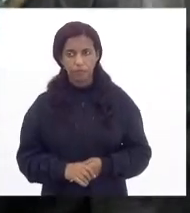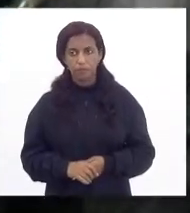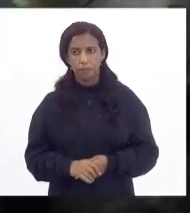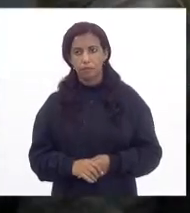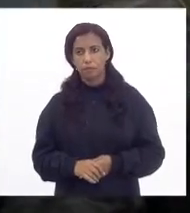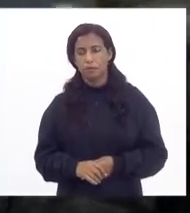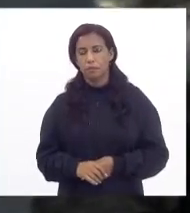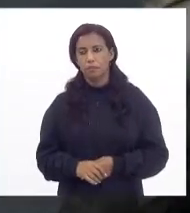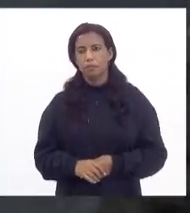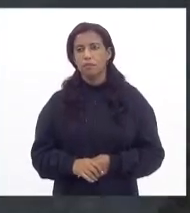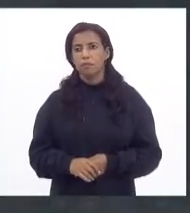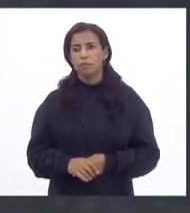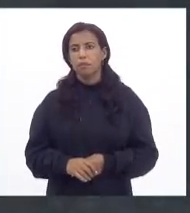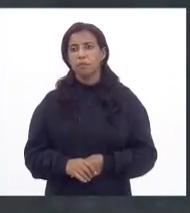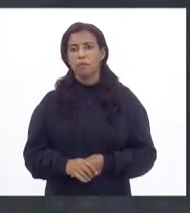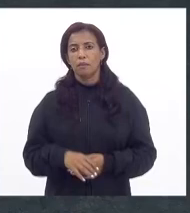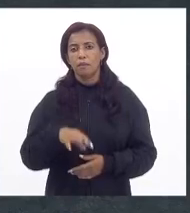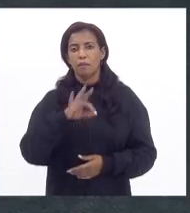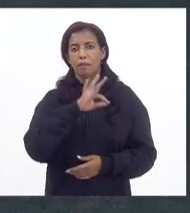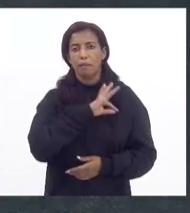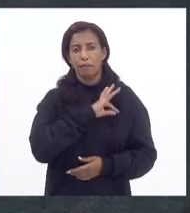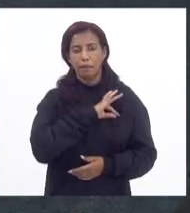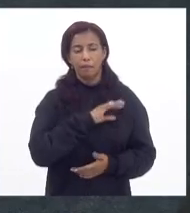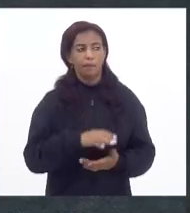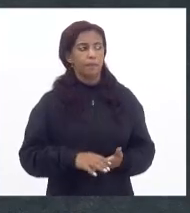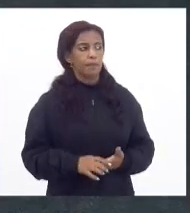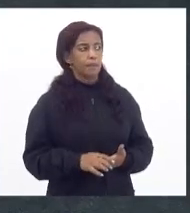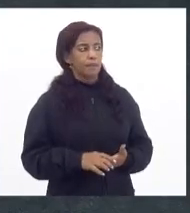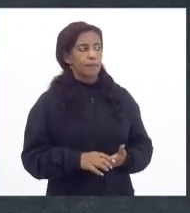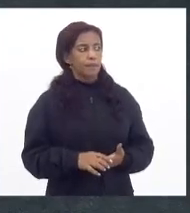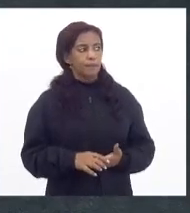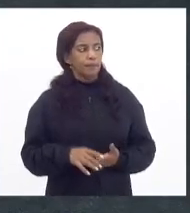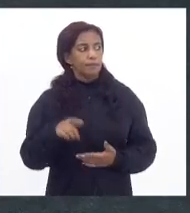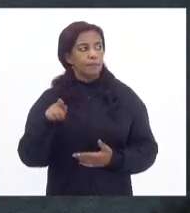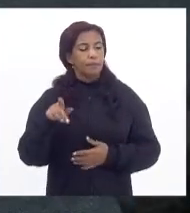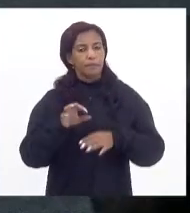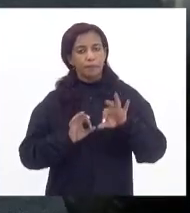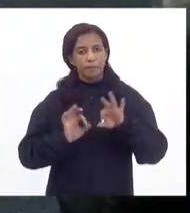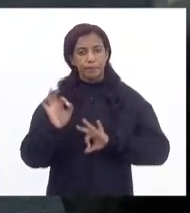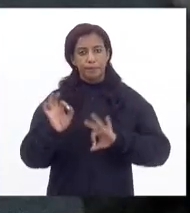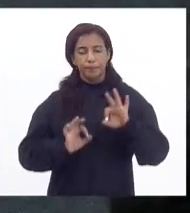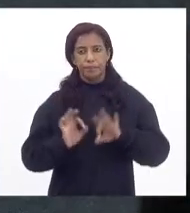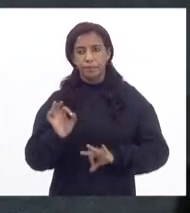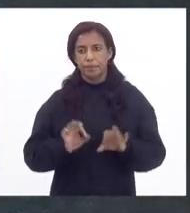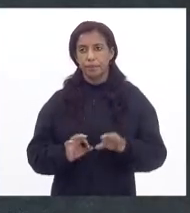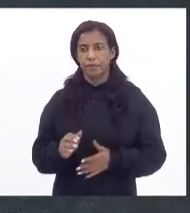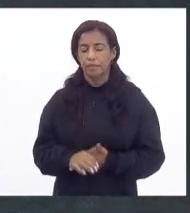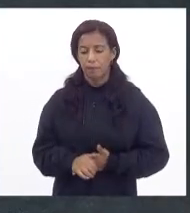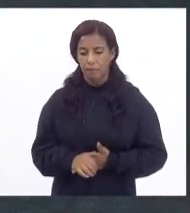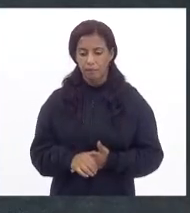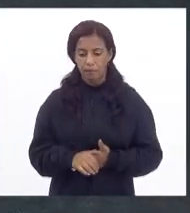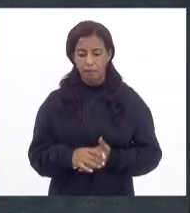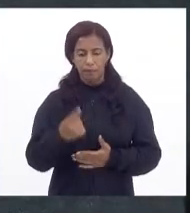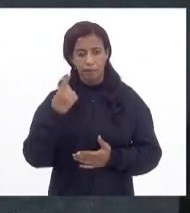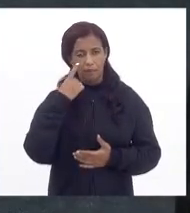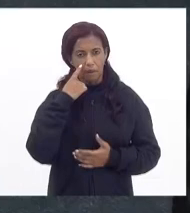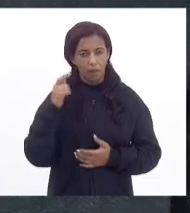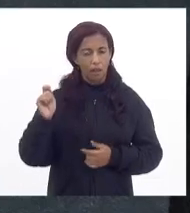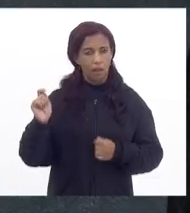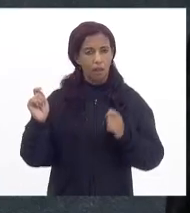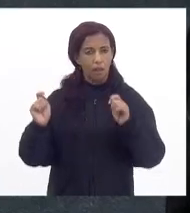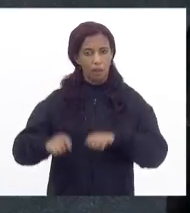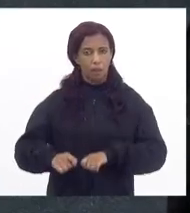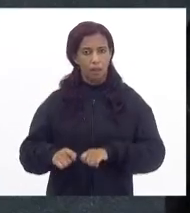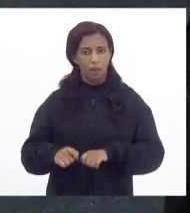Deputada Marta Rocha, esse projeto, ele visa as